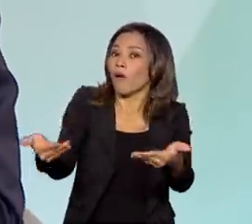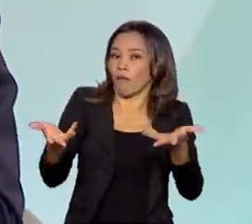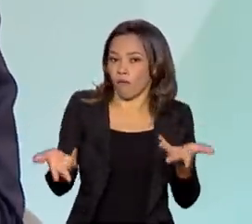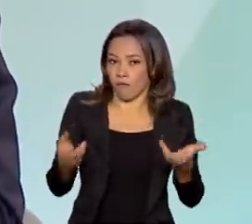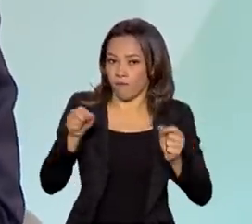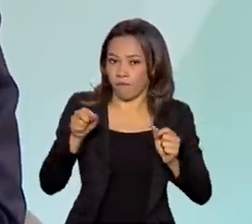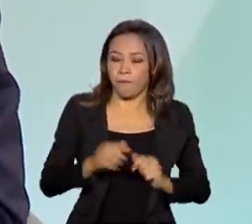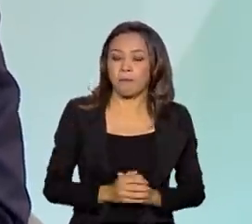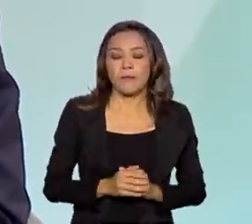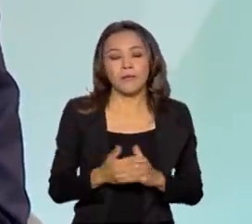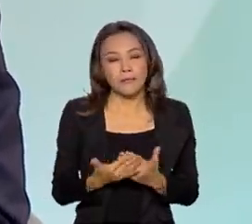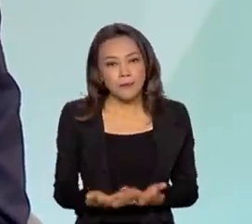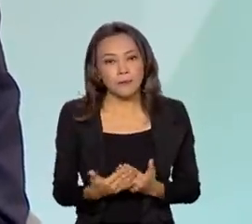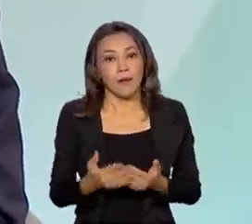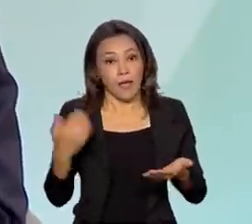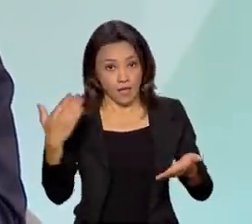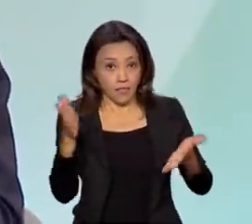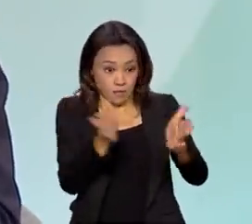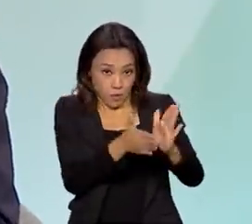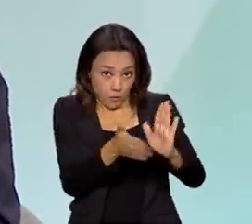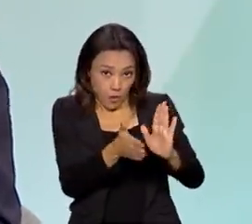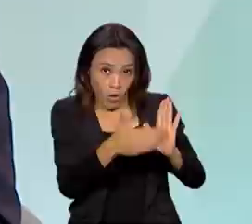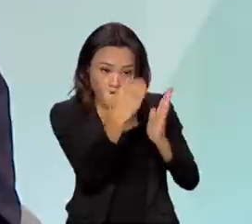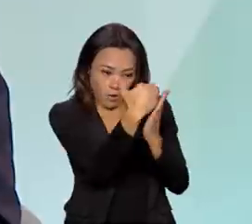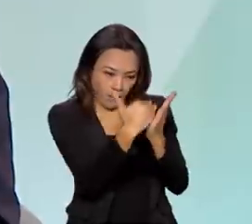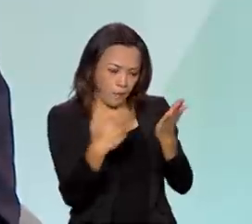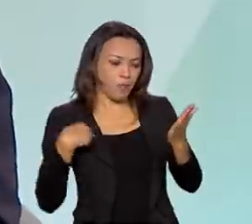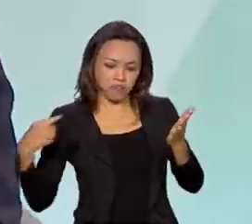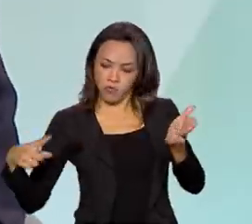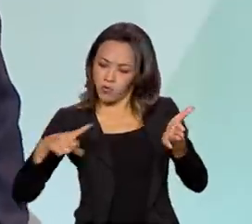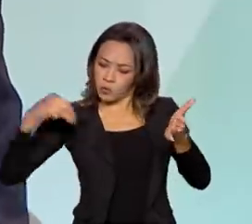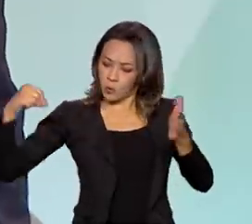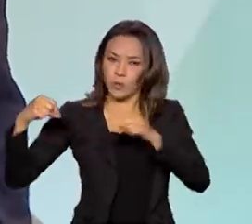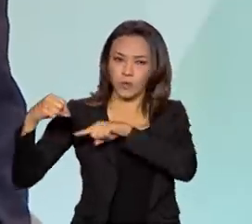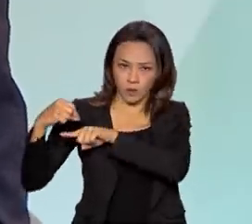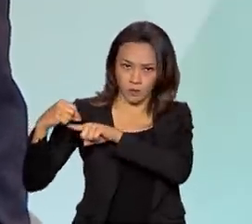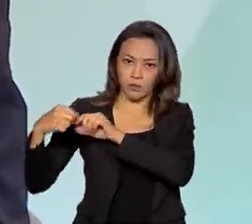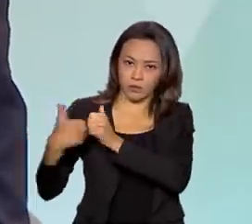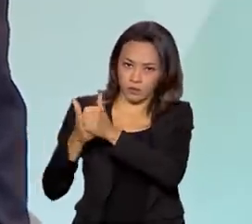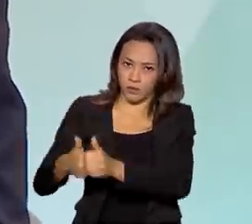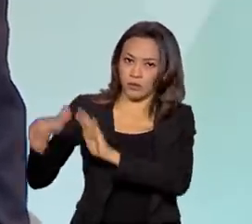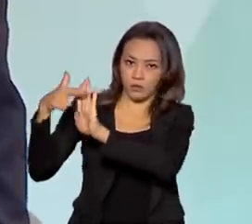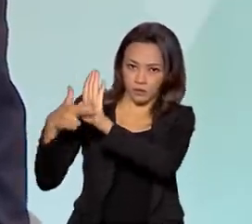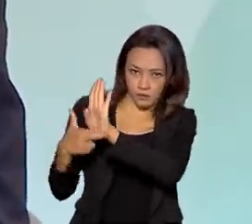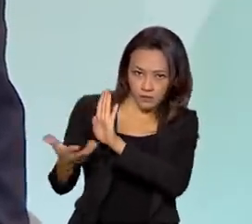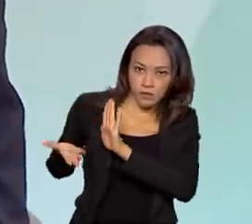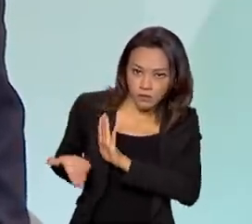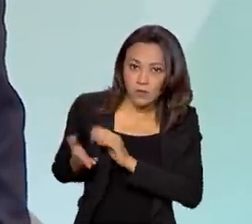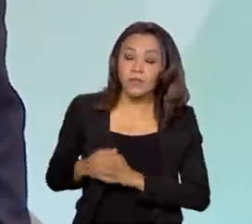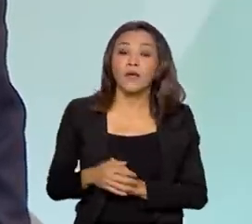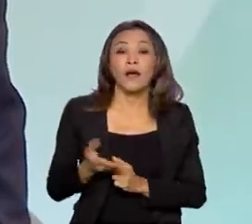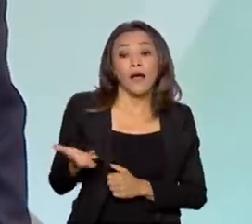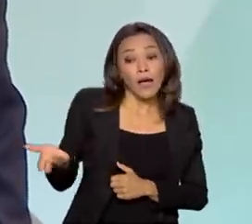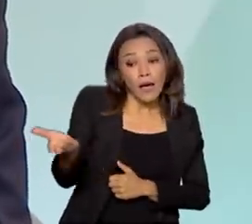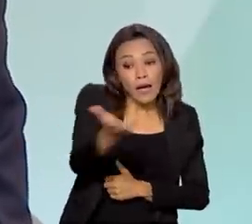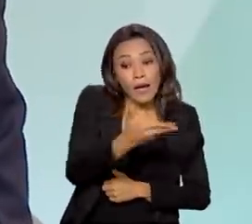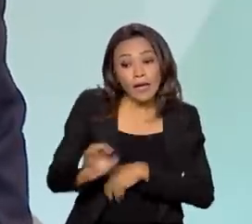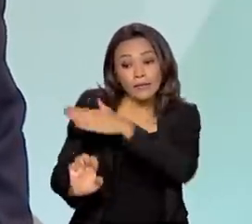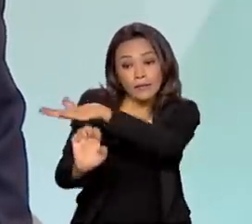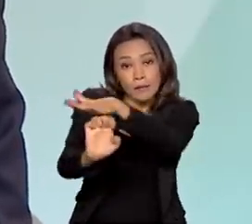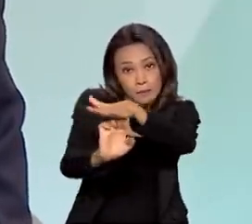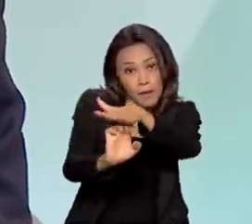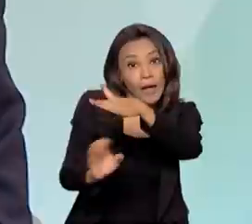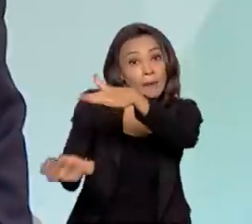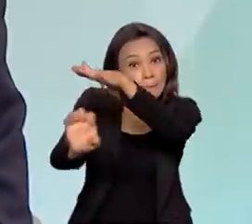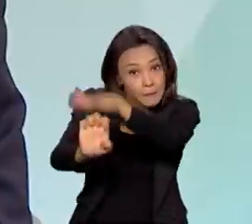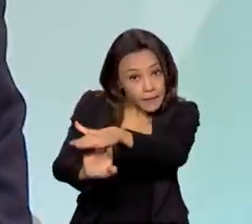A partir do momento em que essa proposta seja selecionada na portaria, a empresa privada se